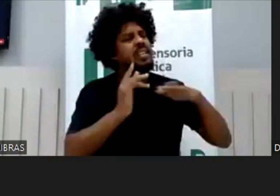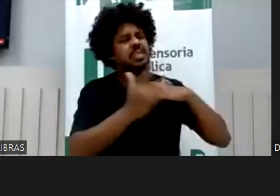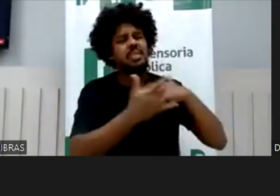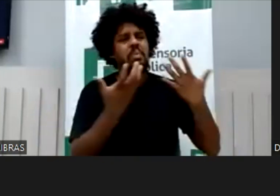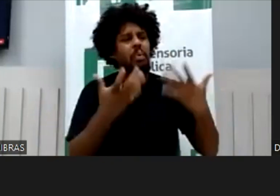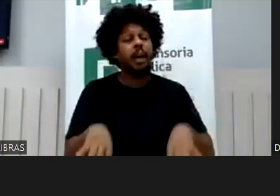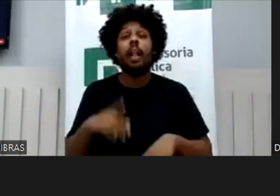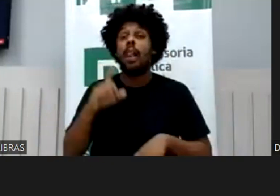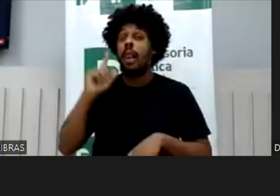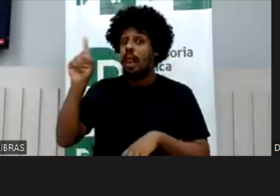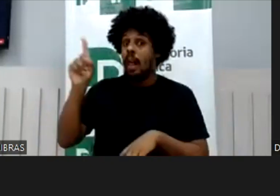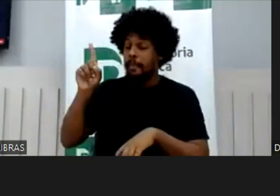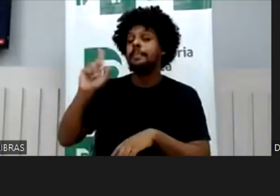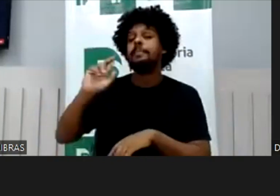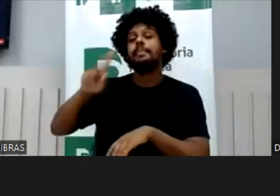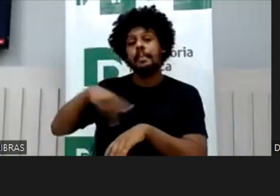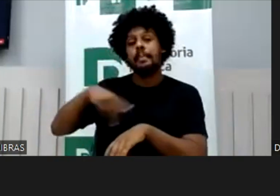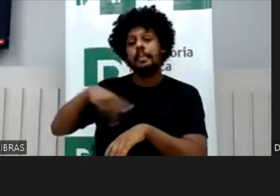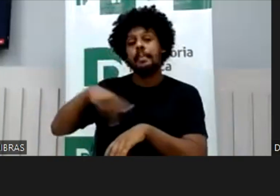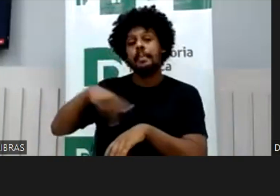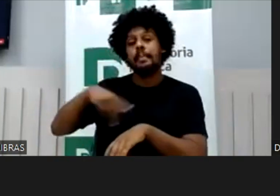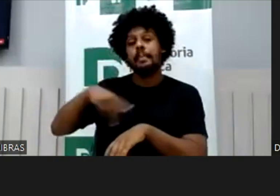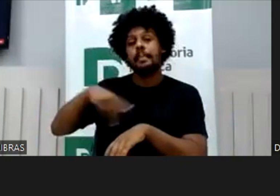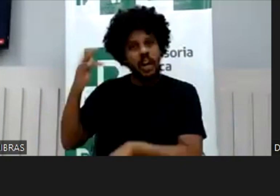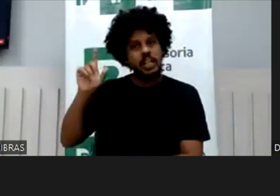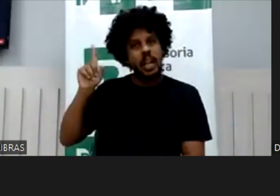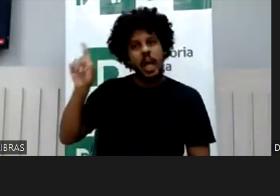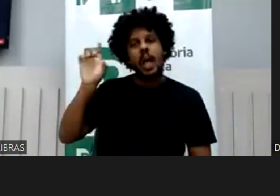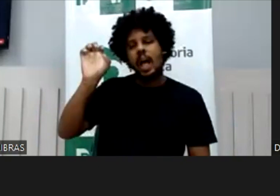lá na Europa para impedir que os pais exponham,